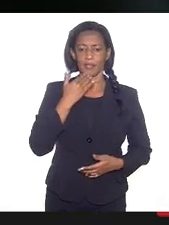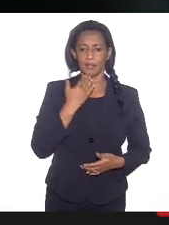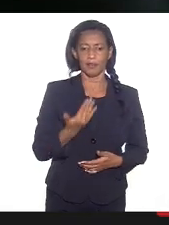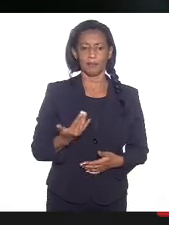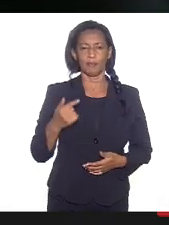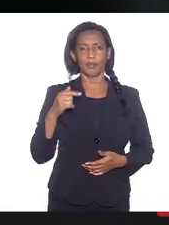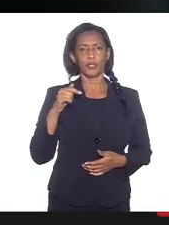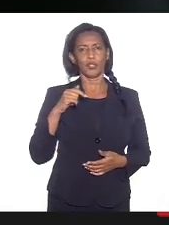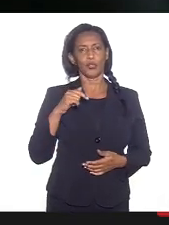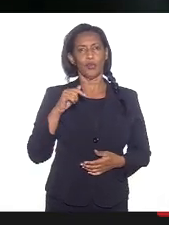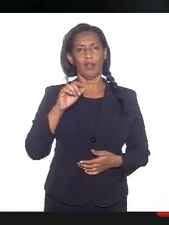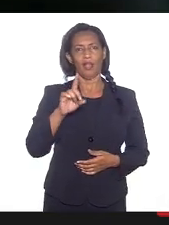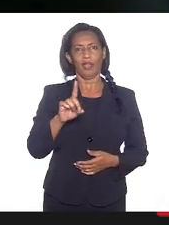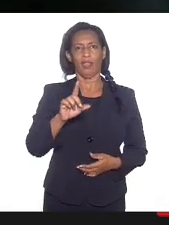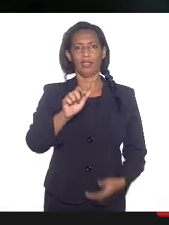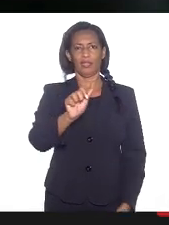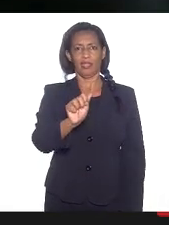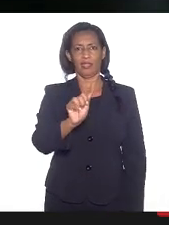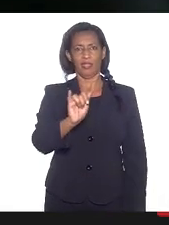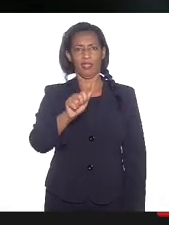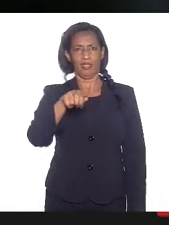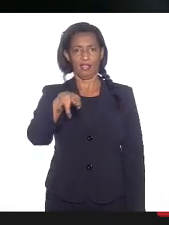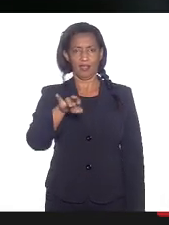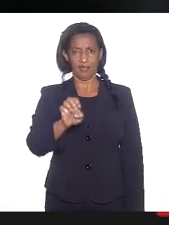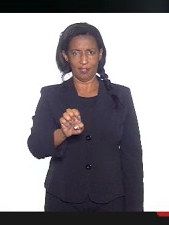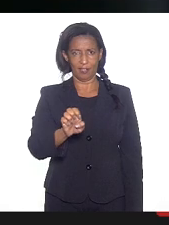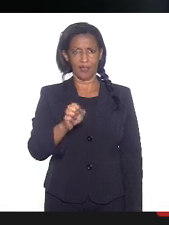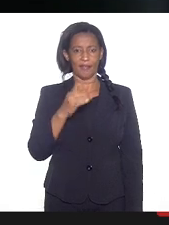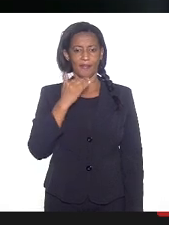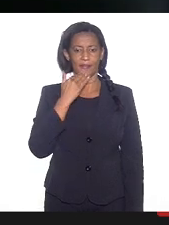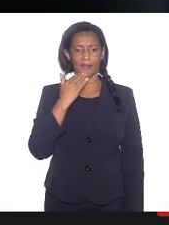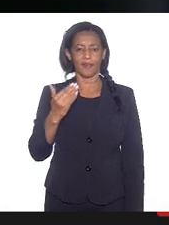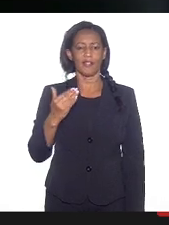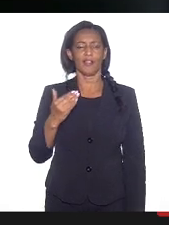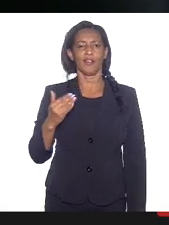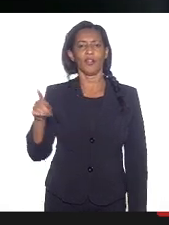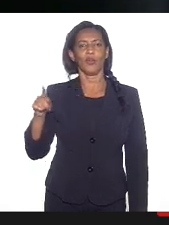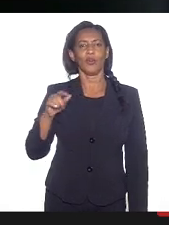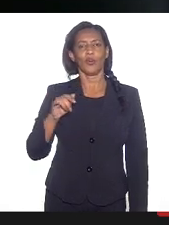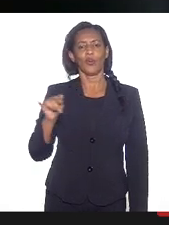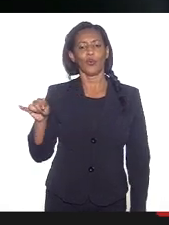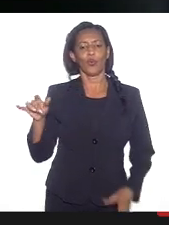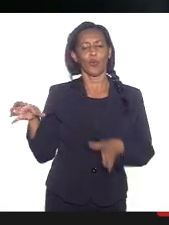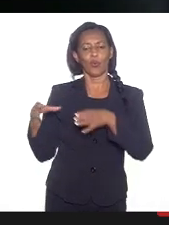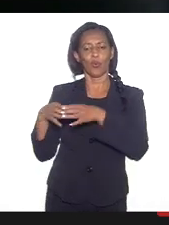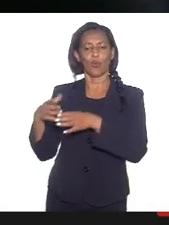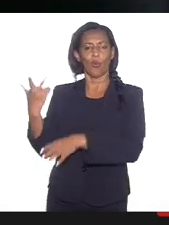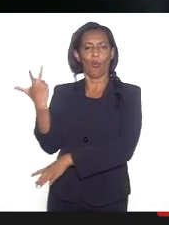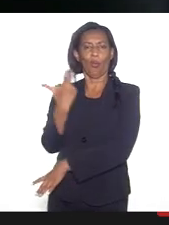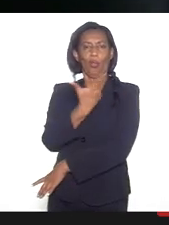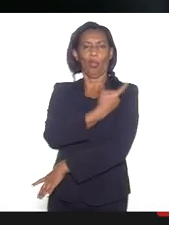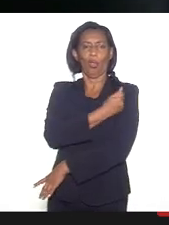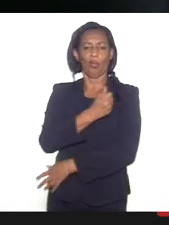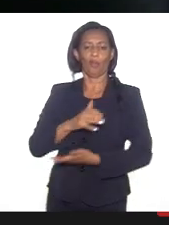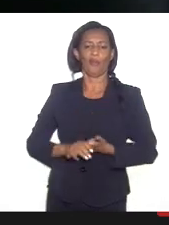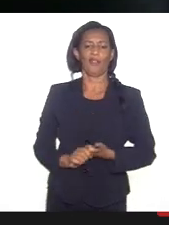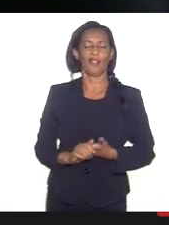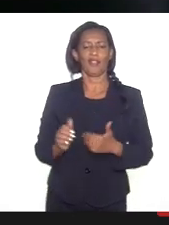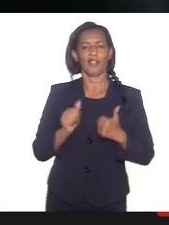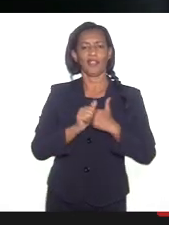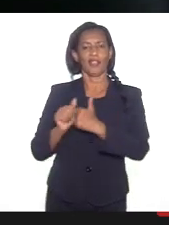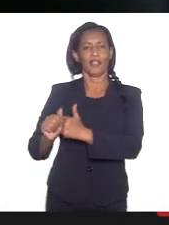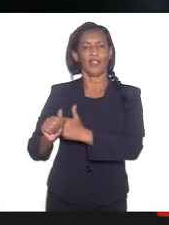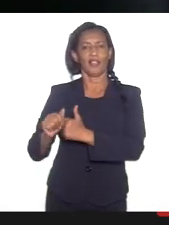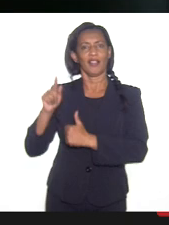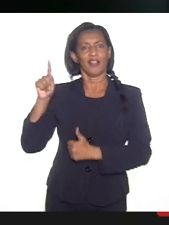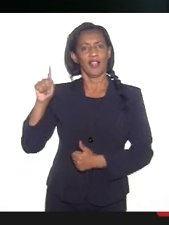Daiane para lhe dizer que o Sabin era judeu e ele pegou a vacina seguindo o preceito judaico